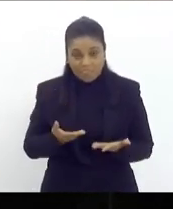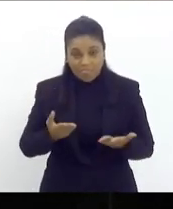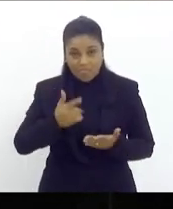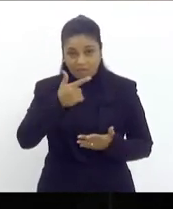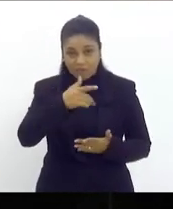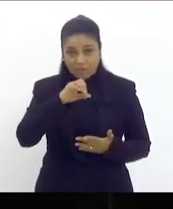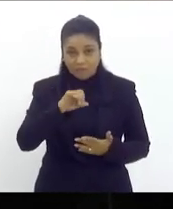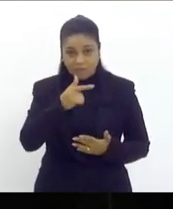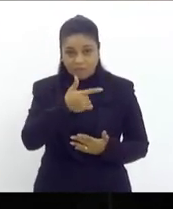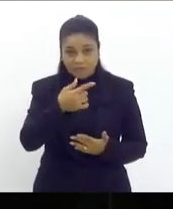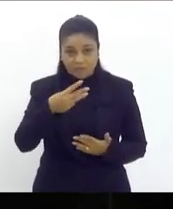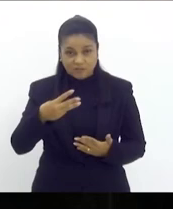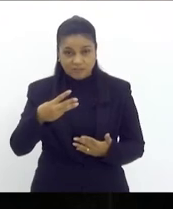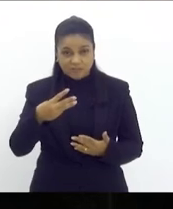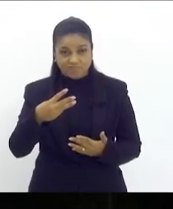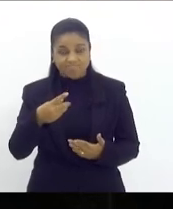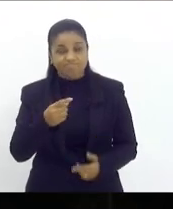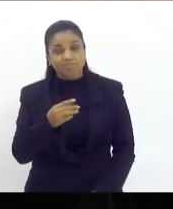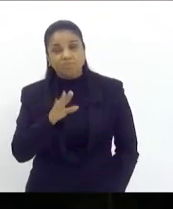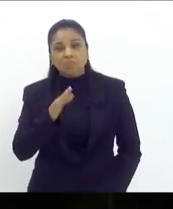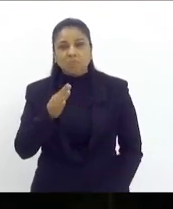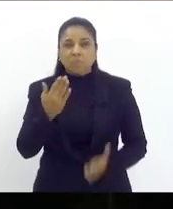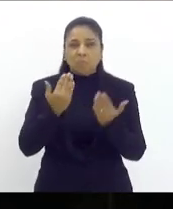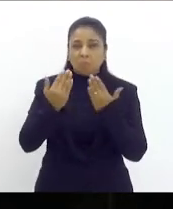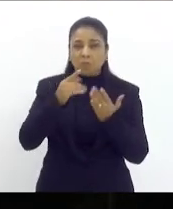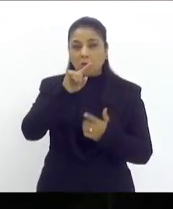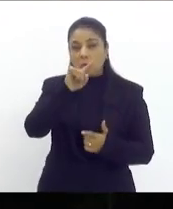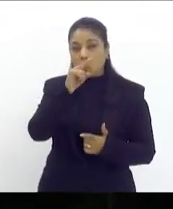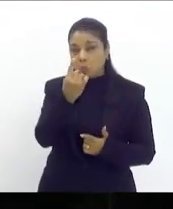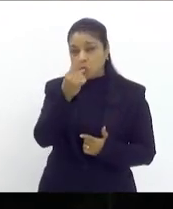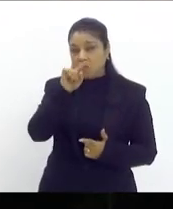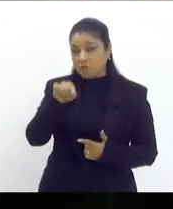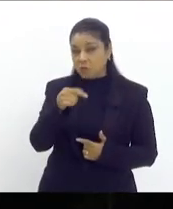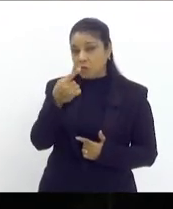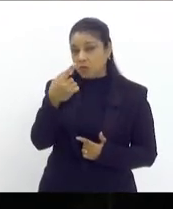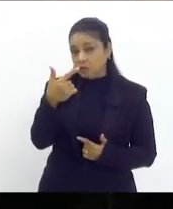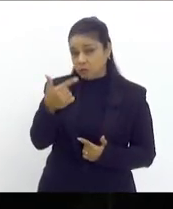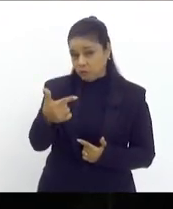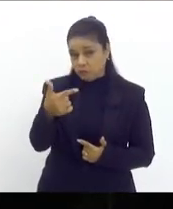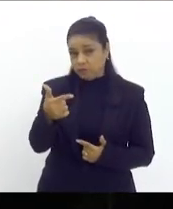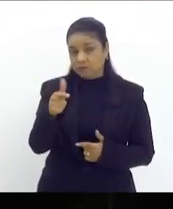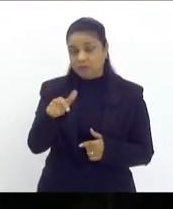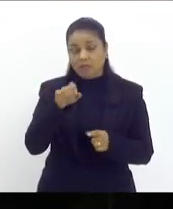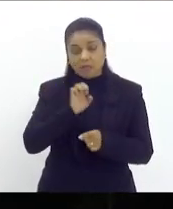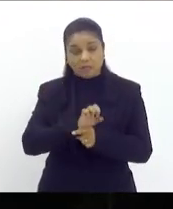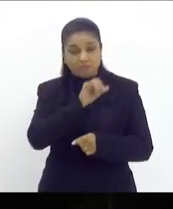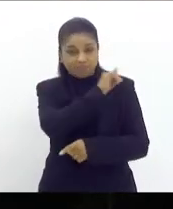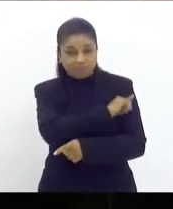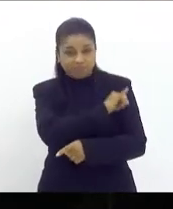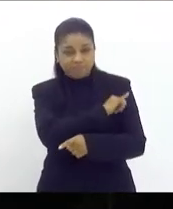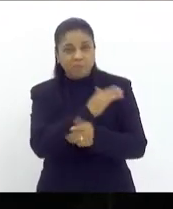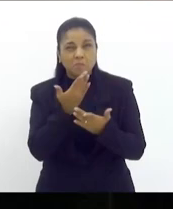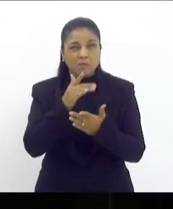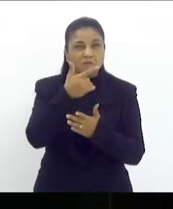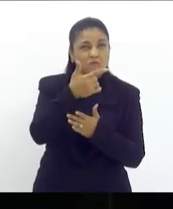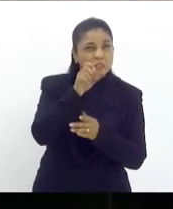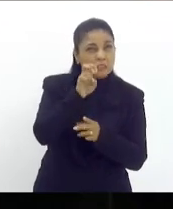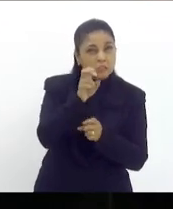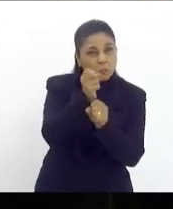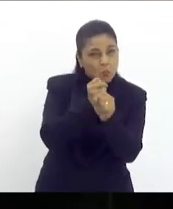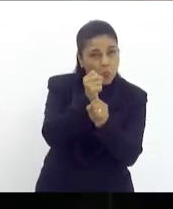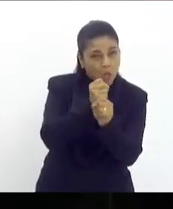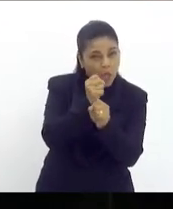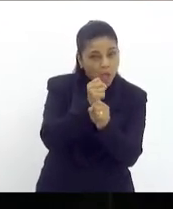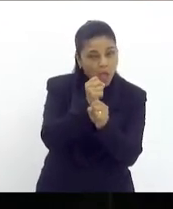míseros 1,2 e o estado do Rio de Janeiro na média dos últimos 25 anos tem